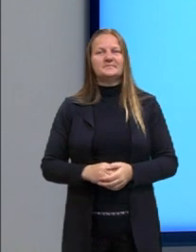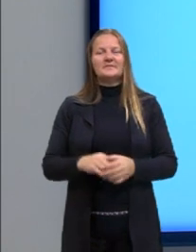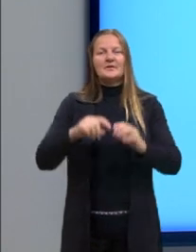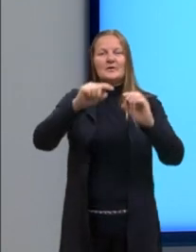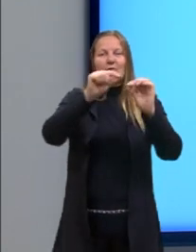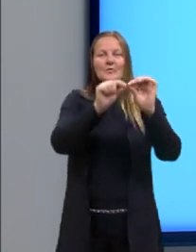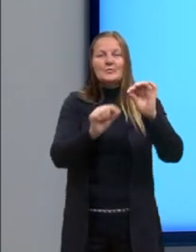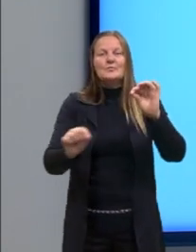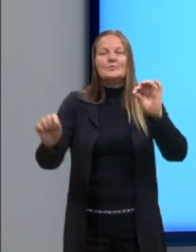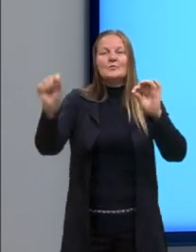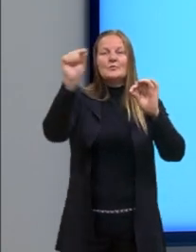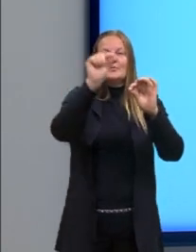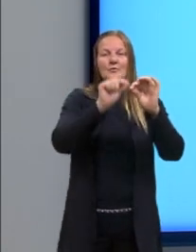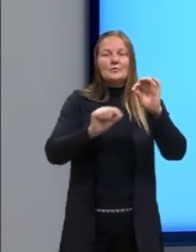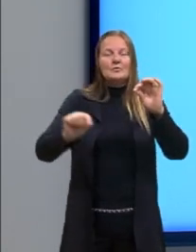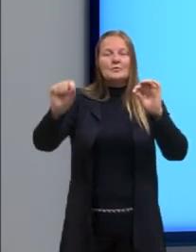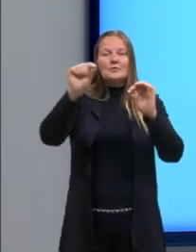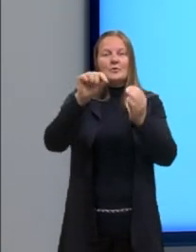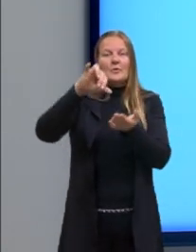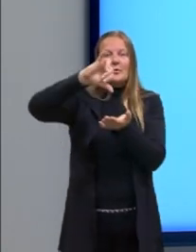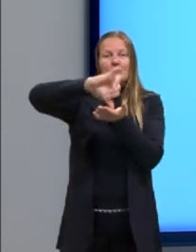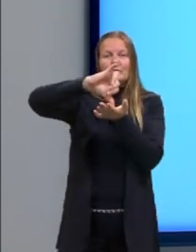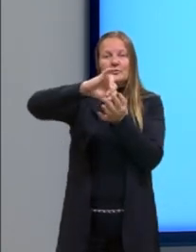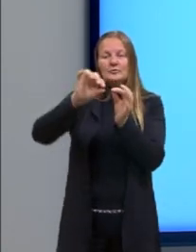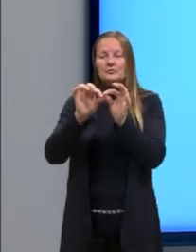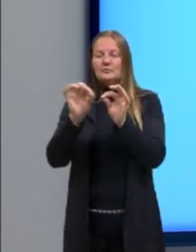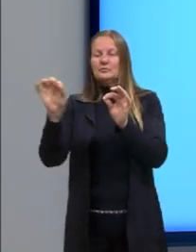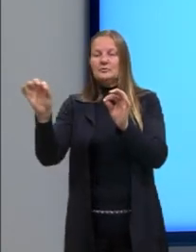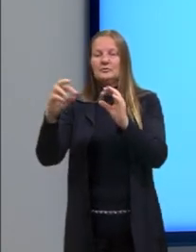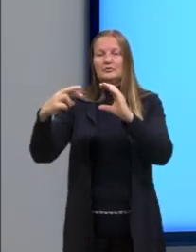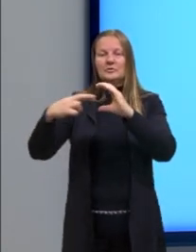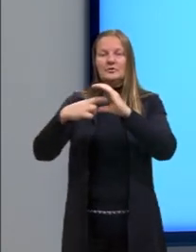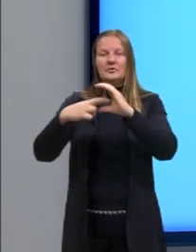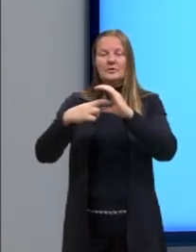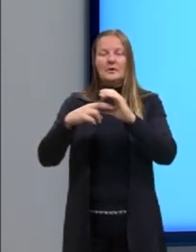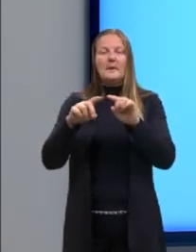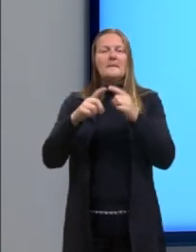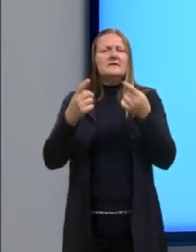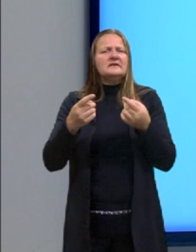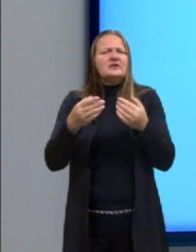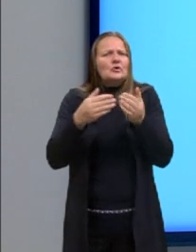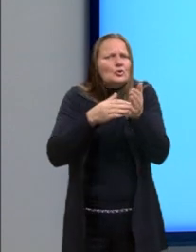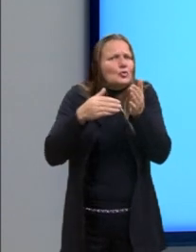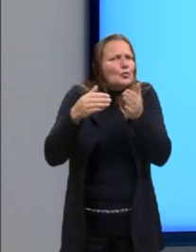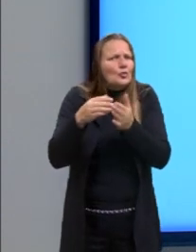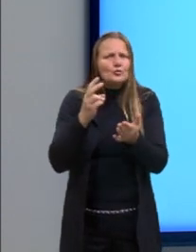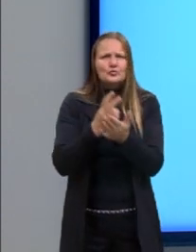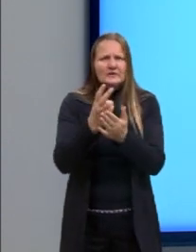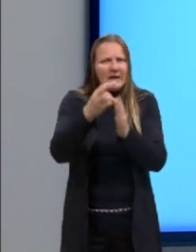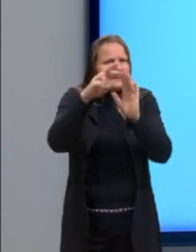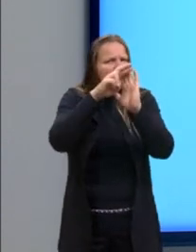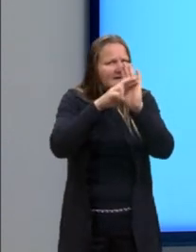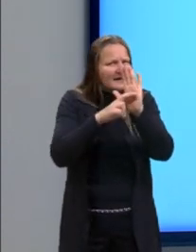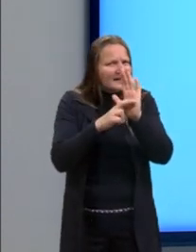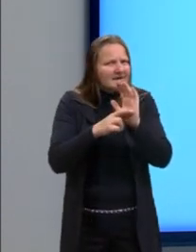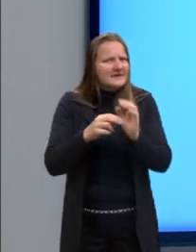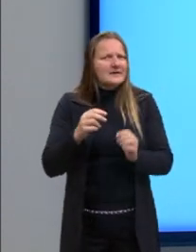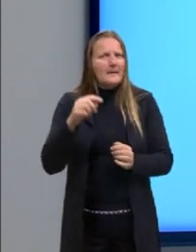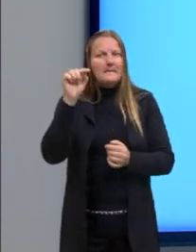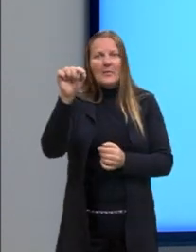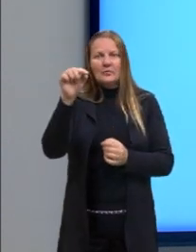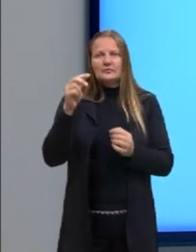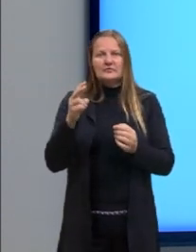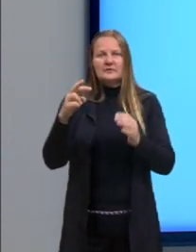circunferência a distância de um ponto até o centro é igual ao raio. Mas será que vai ser sempre dessa forma? Porque daí